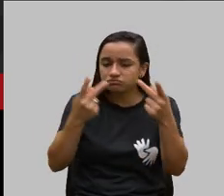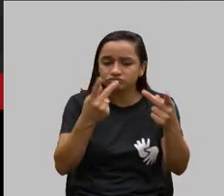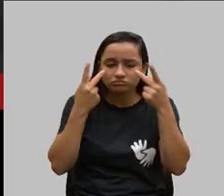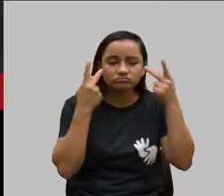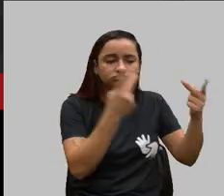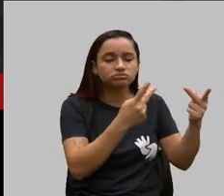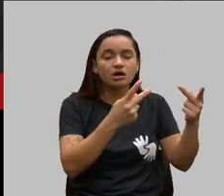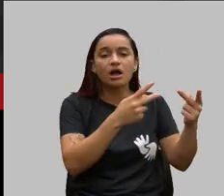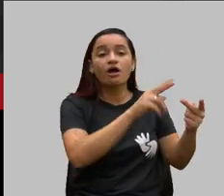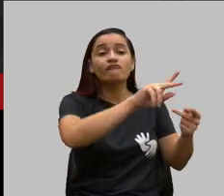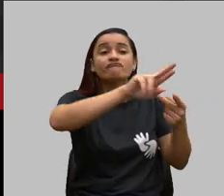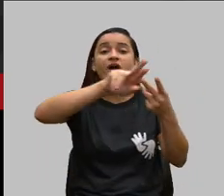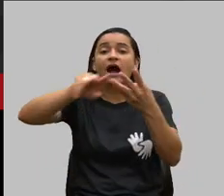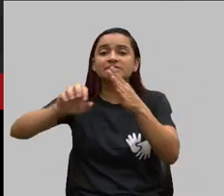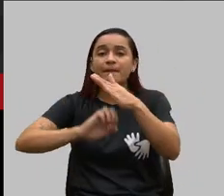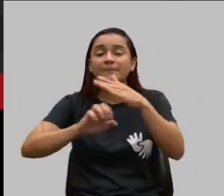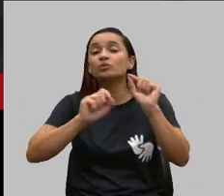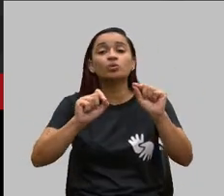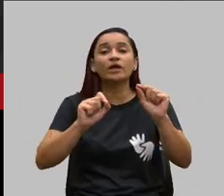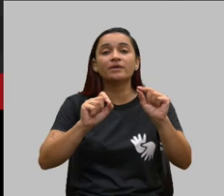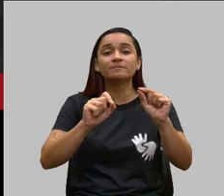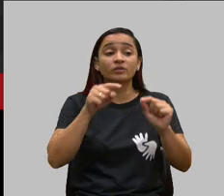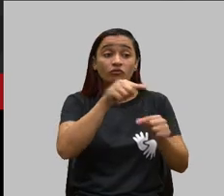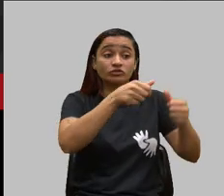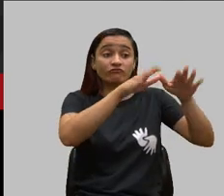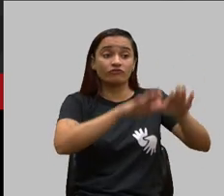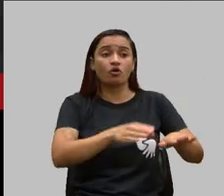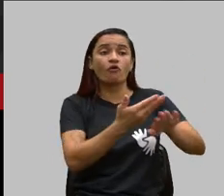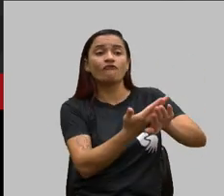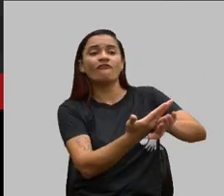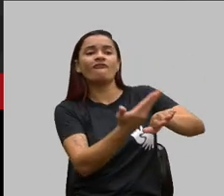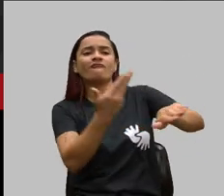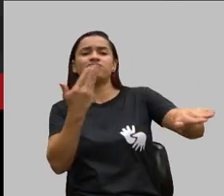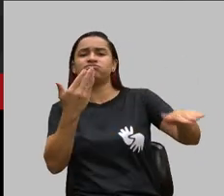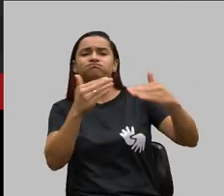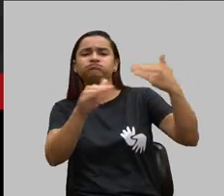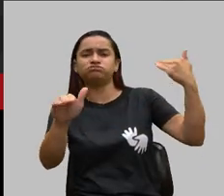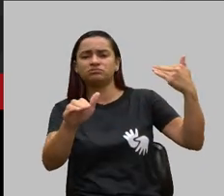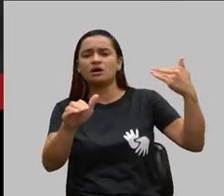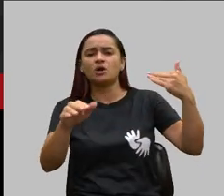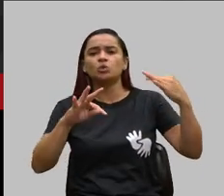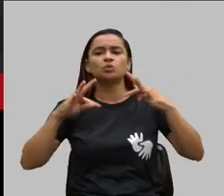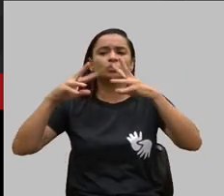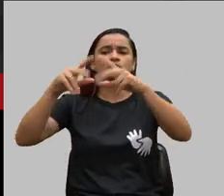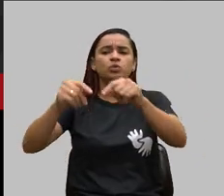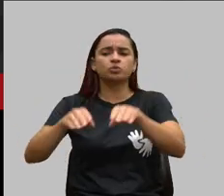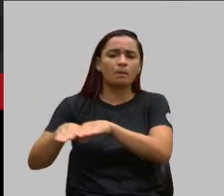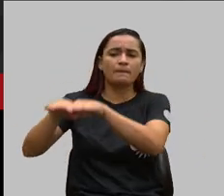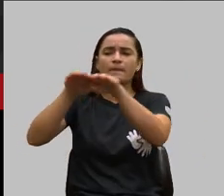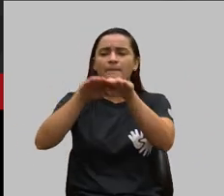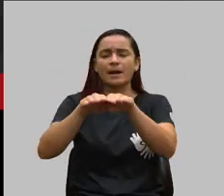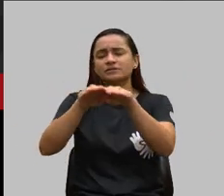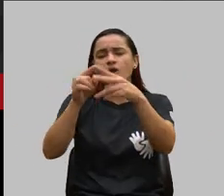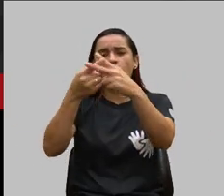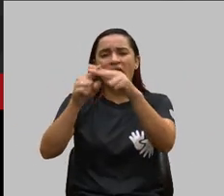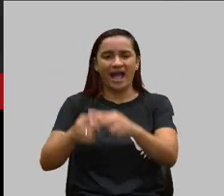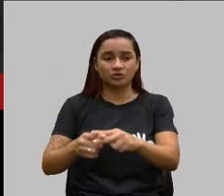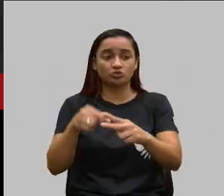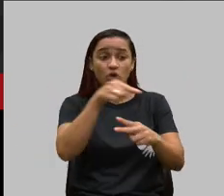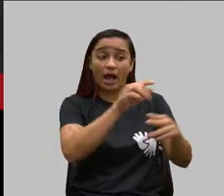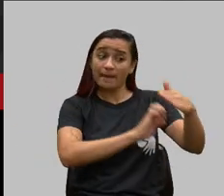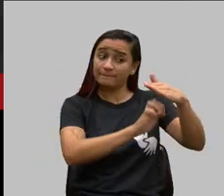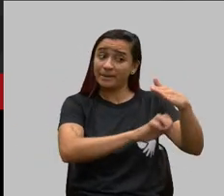requisito, olha, você ficou totalmente fora daquilo que todo mundo aplicou em média de reajuste e aí a agência toma as